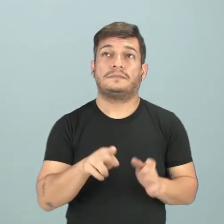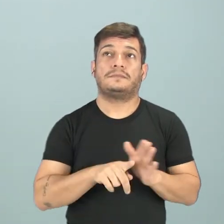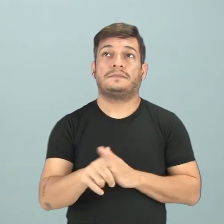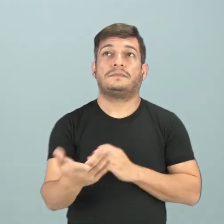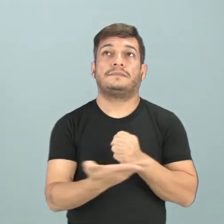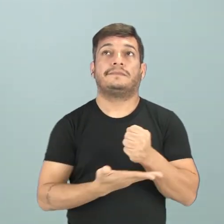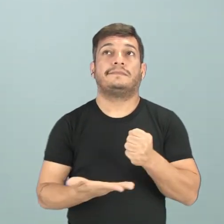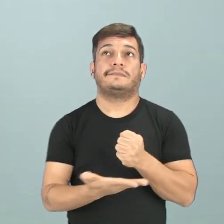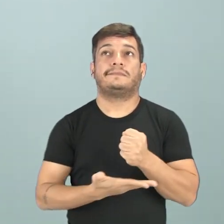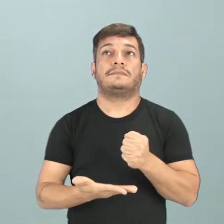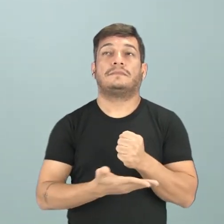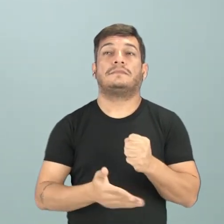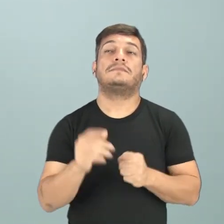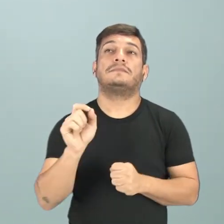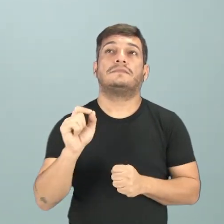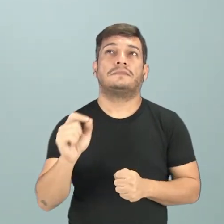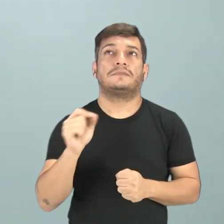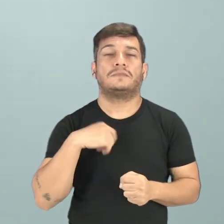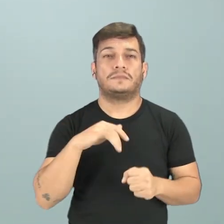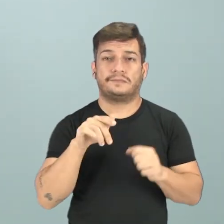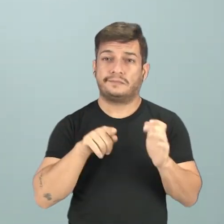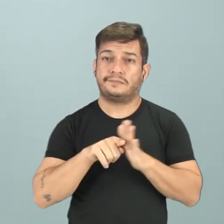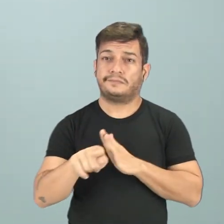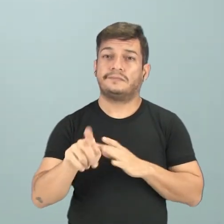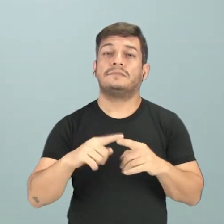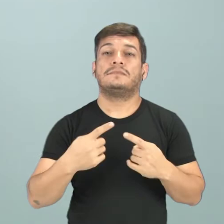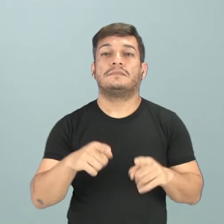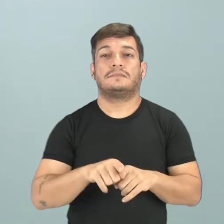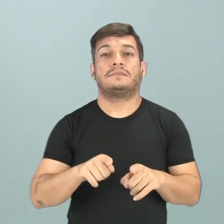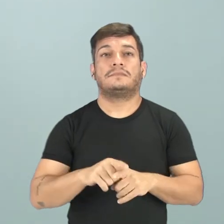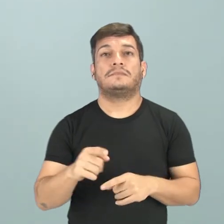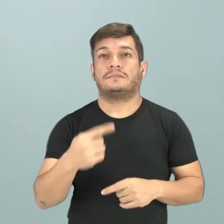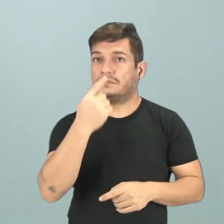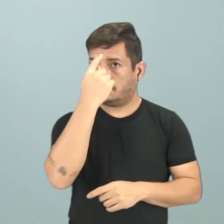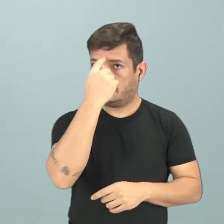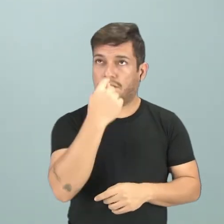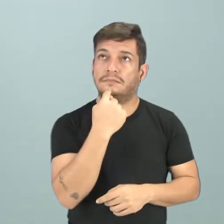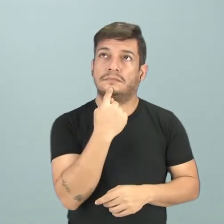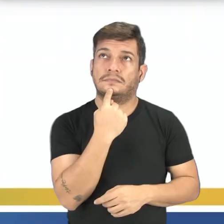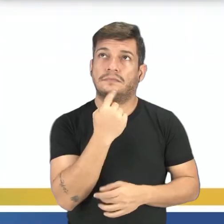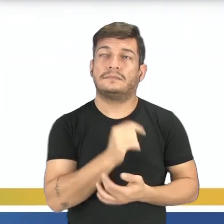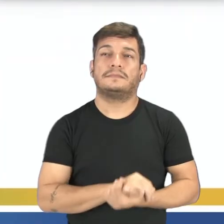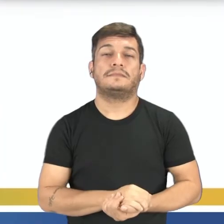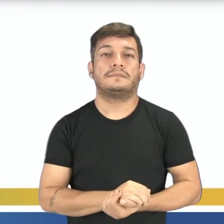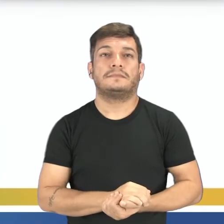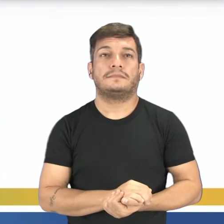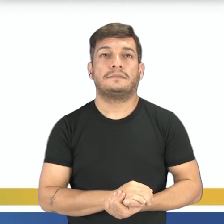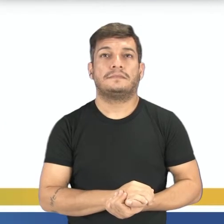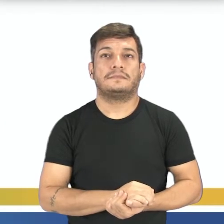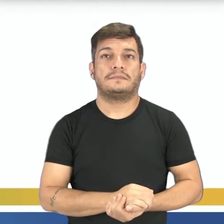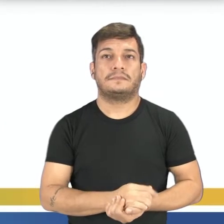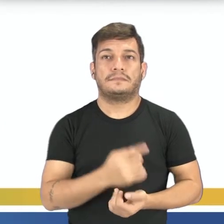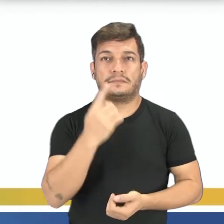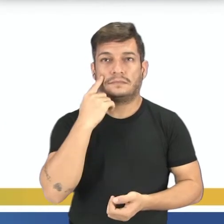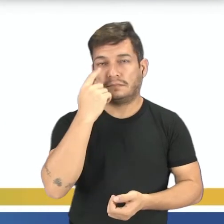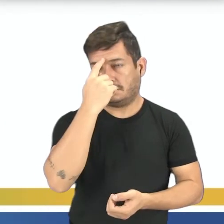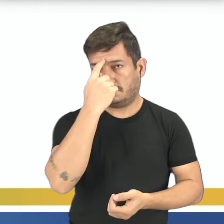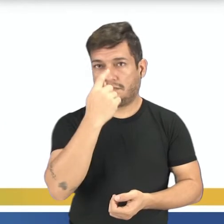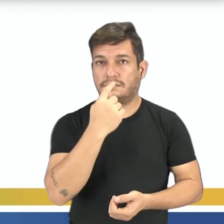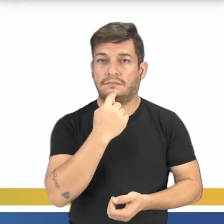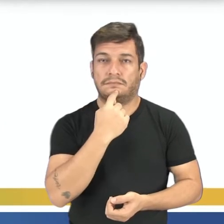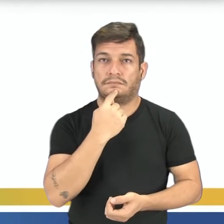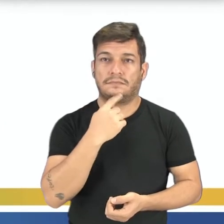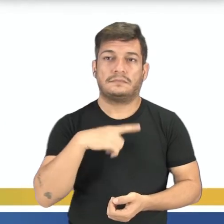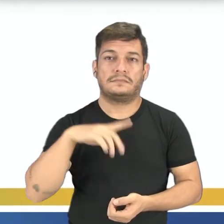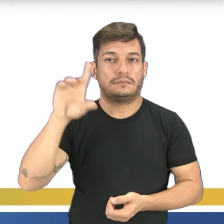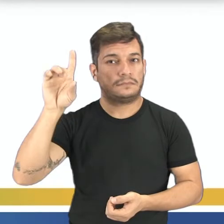baseada não somente no enunciado, mas também numa imagem. Visualizem a imagem que está no